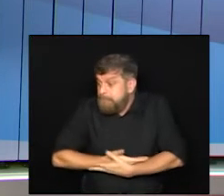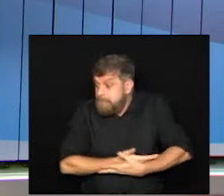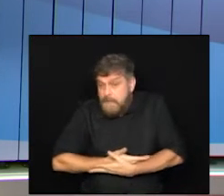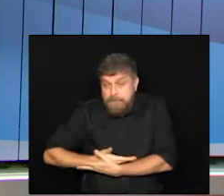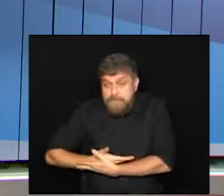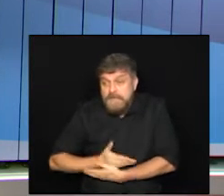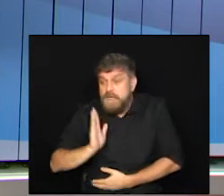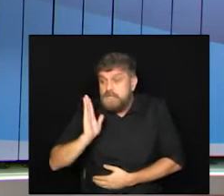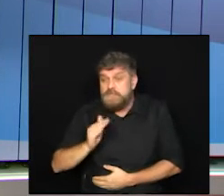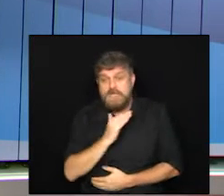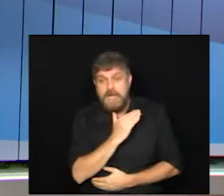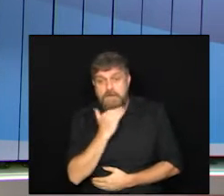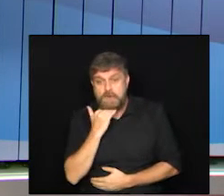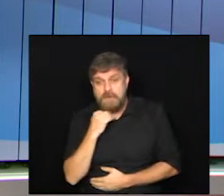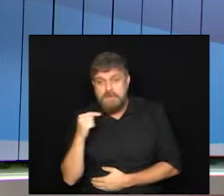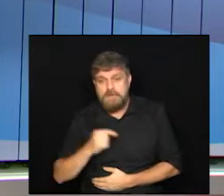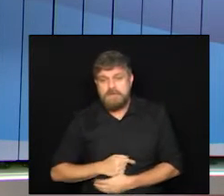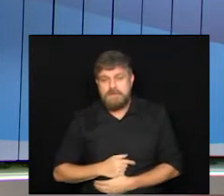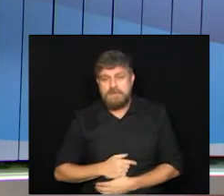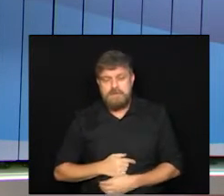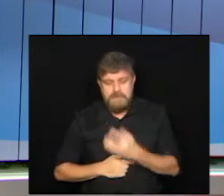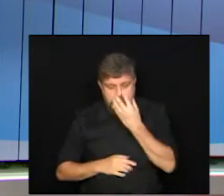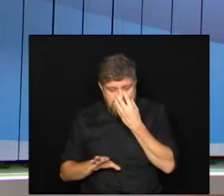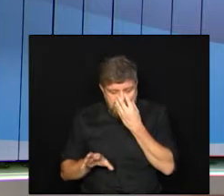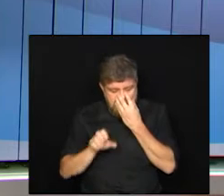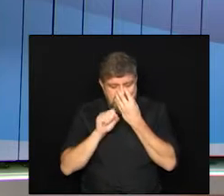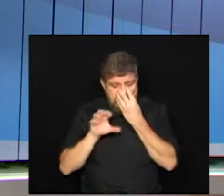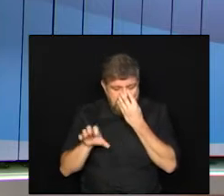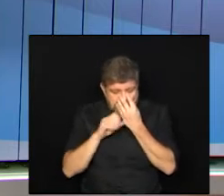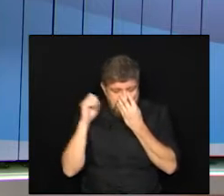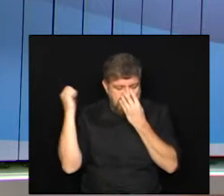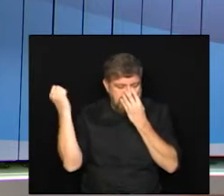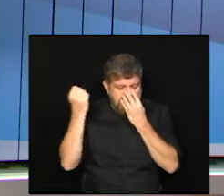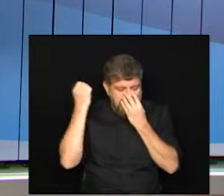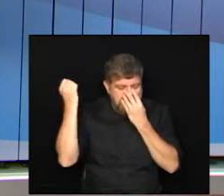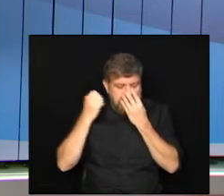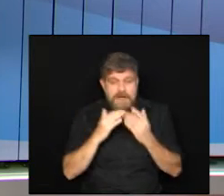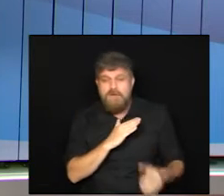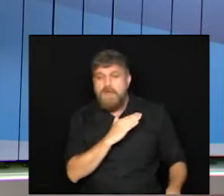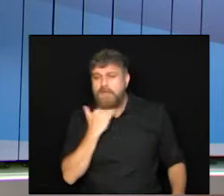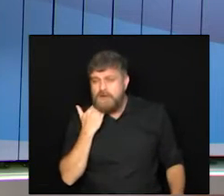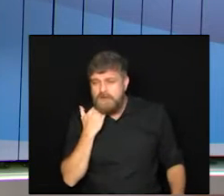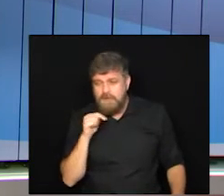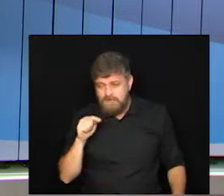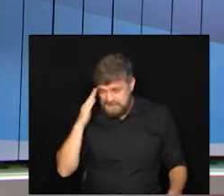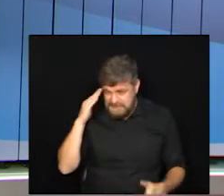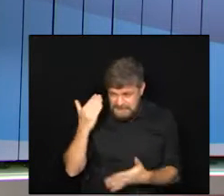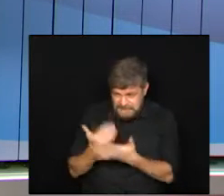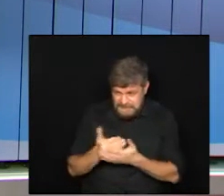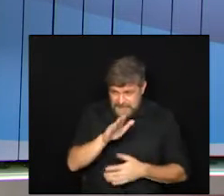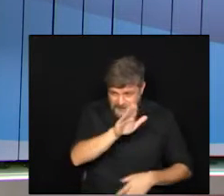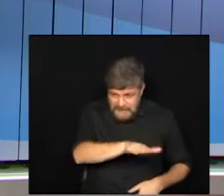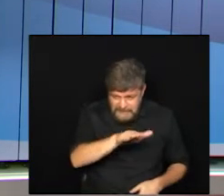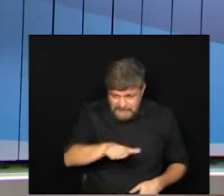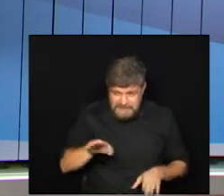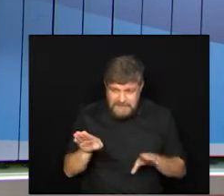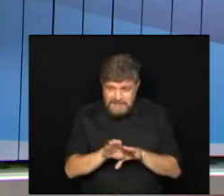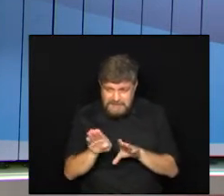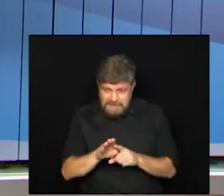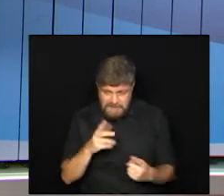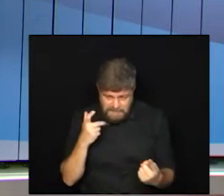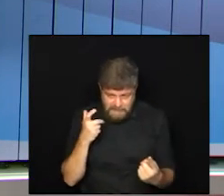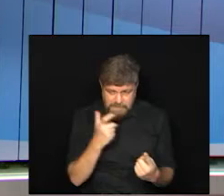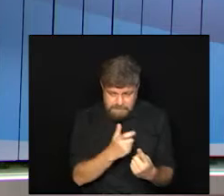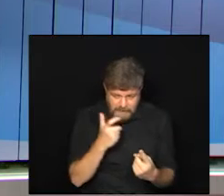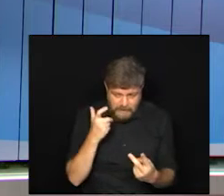crianças com uma síndrome respiratória aguda algo grave você acredita que as crianças também vão entrar nesse